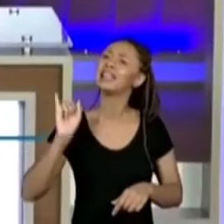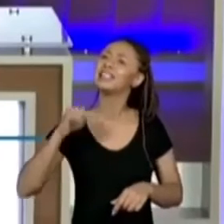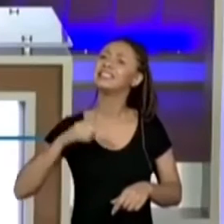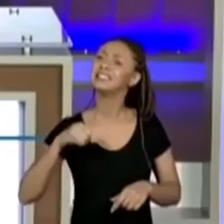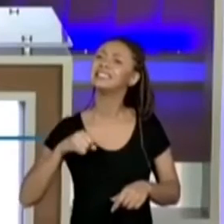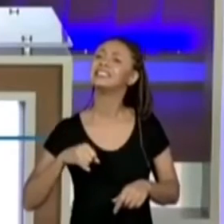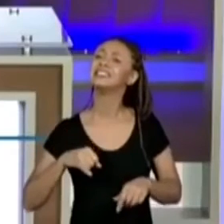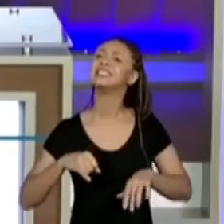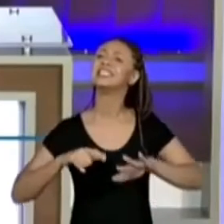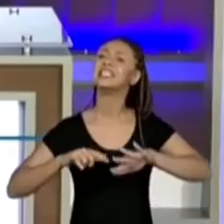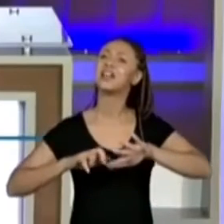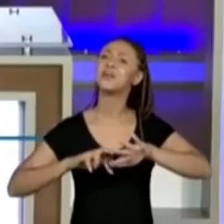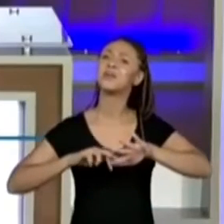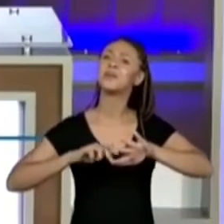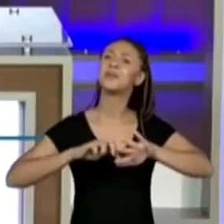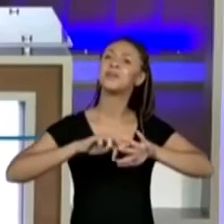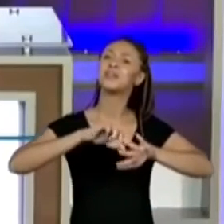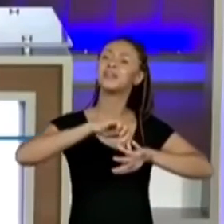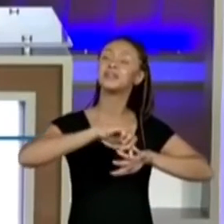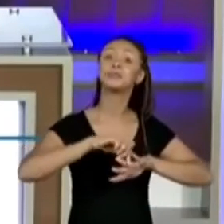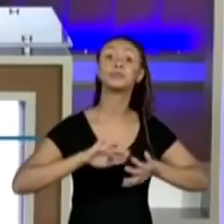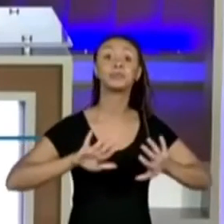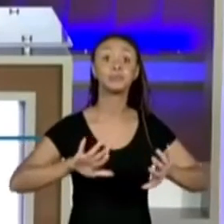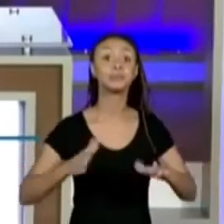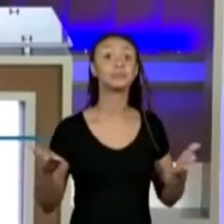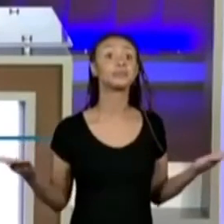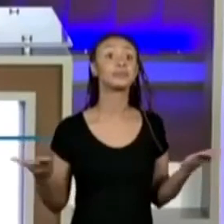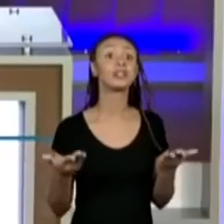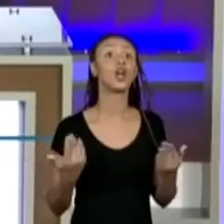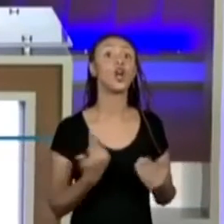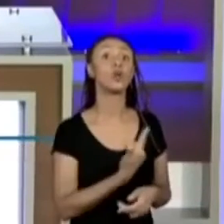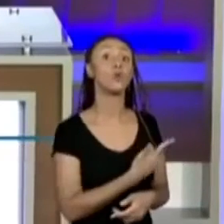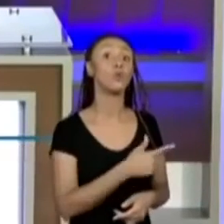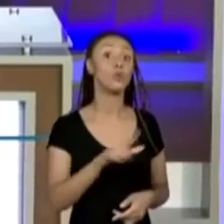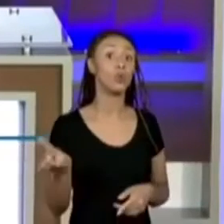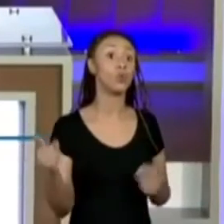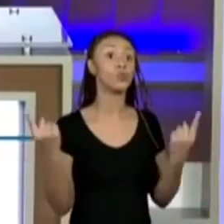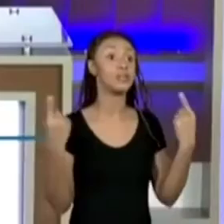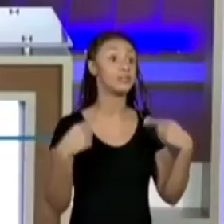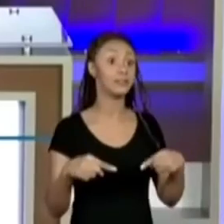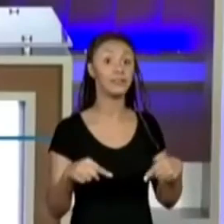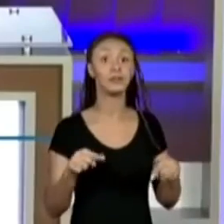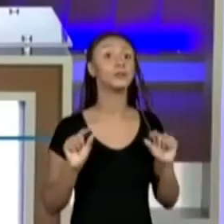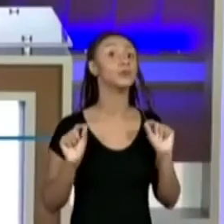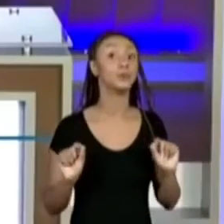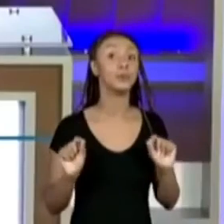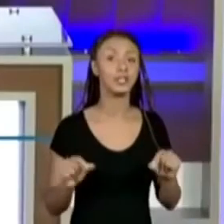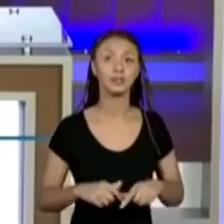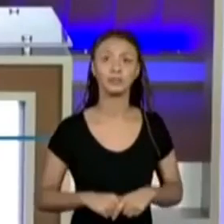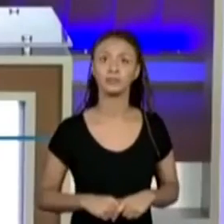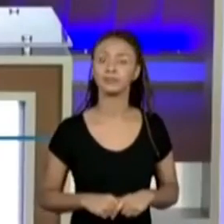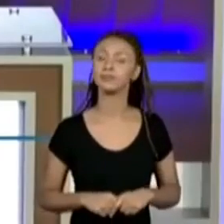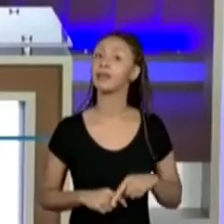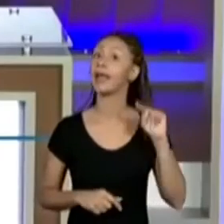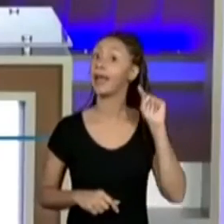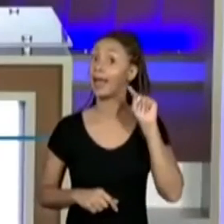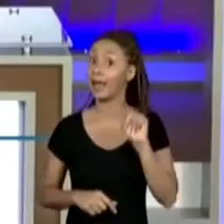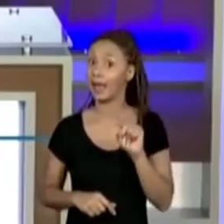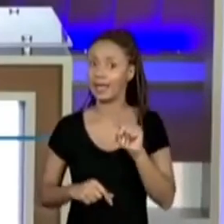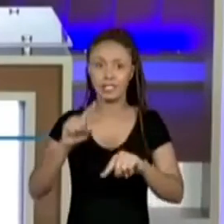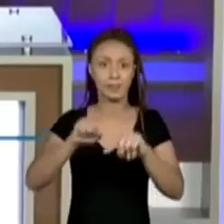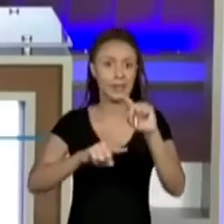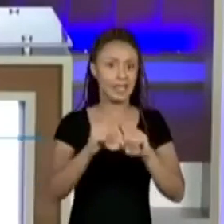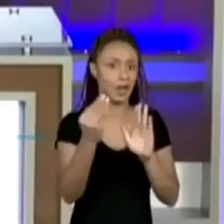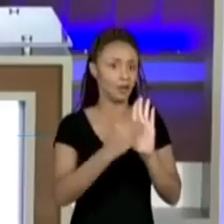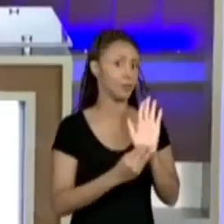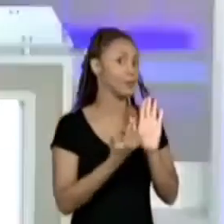como se fosse uma escadinha. Agora, então, tem um outro desafio para vocês. Esse desafio não está aí